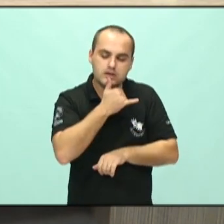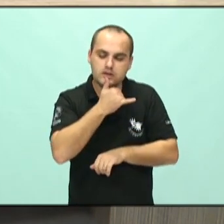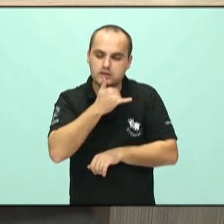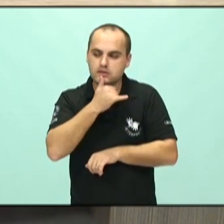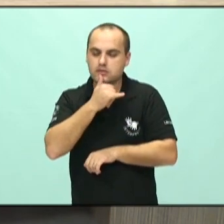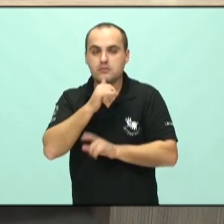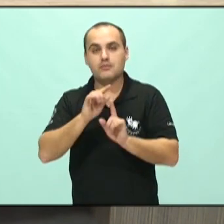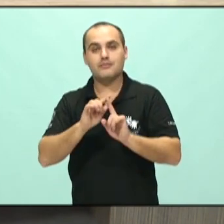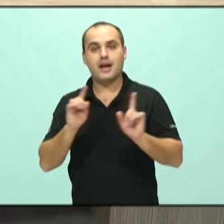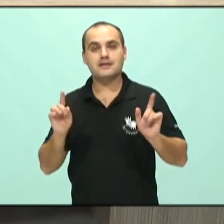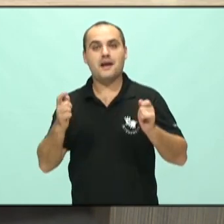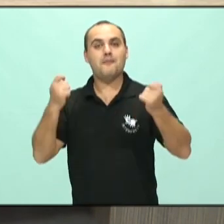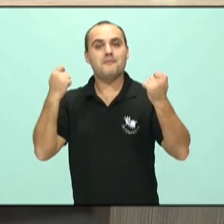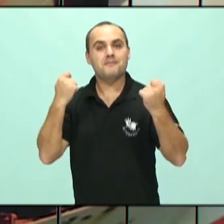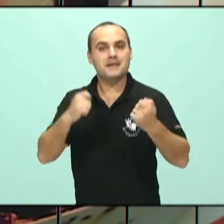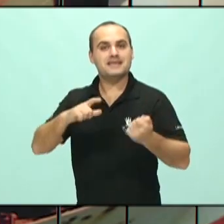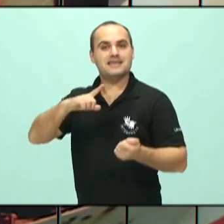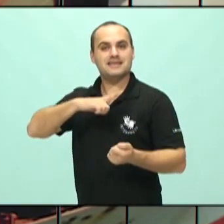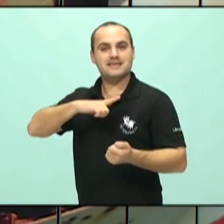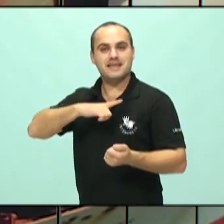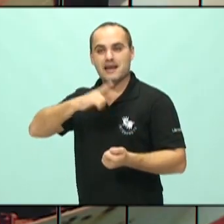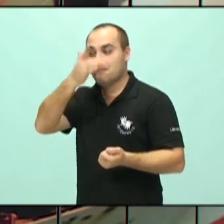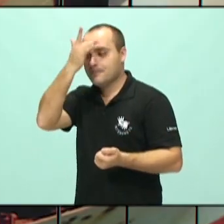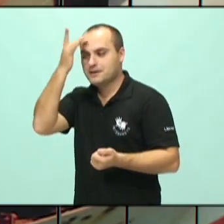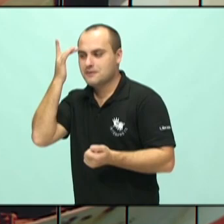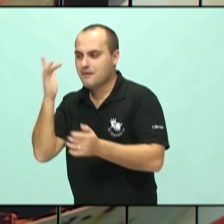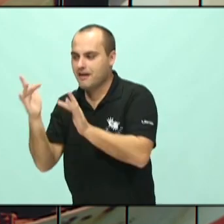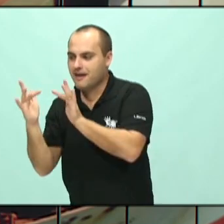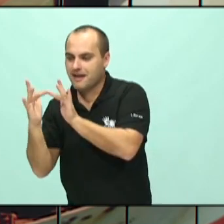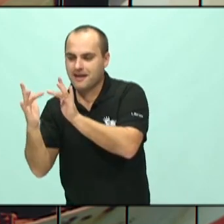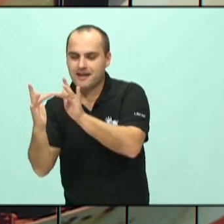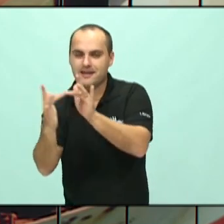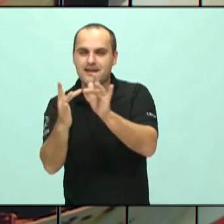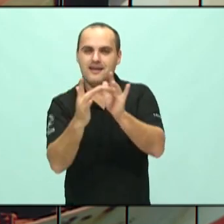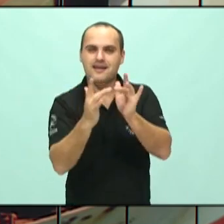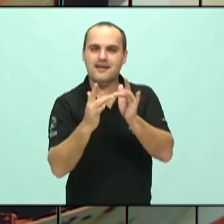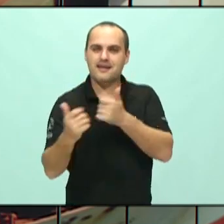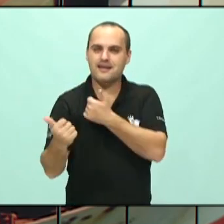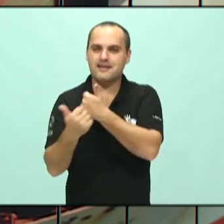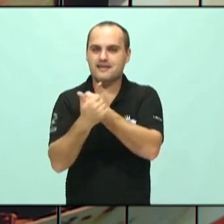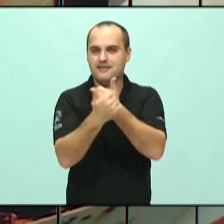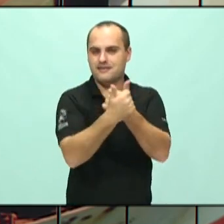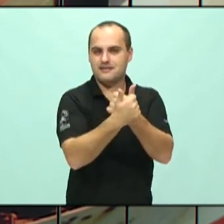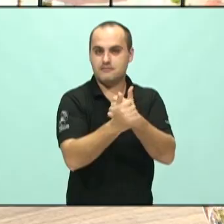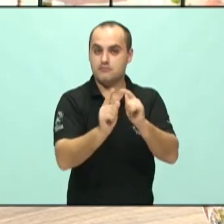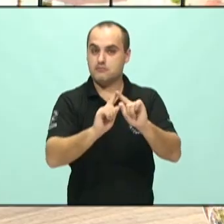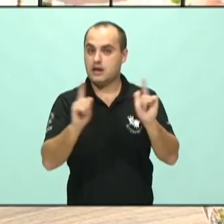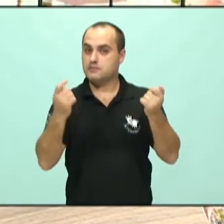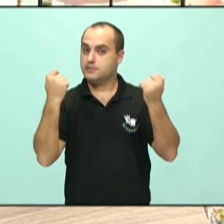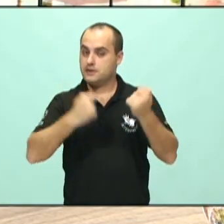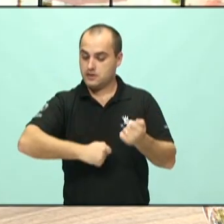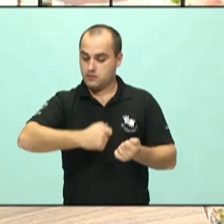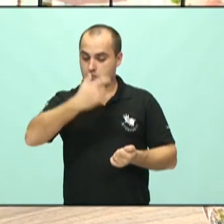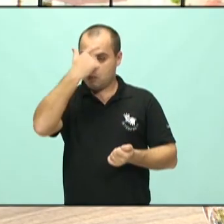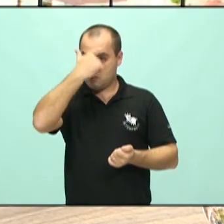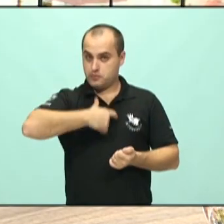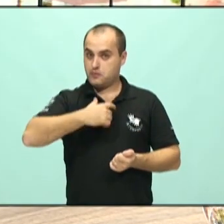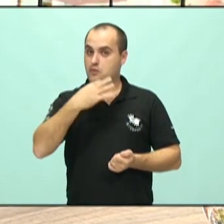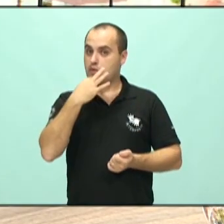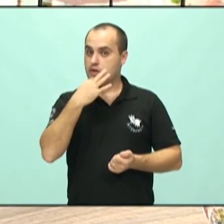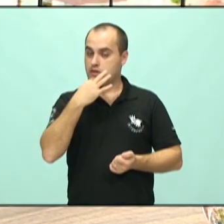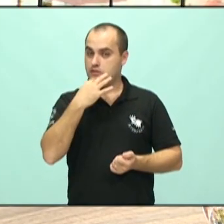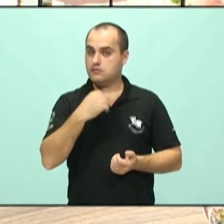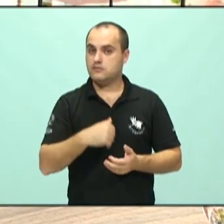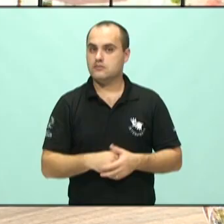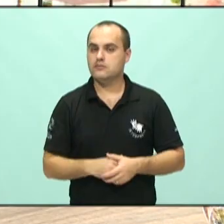preciso ter as minhas artimanhas pessoais. Eu acho que o autoconhecimento é a chave principal de tudo. O que não dizer